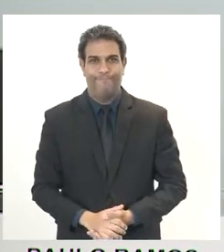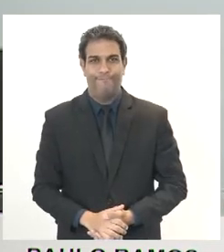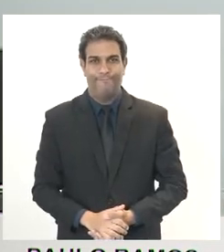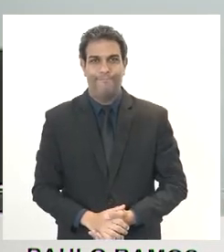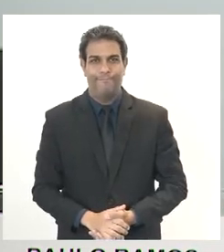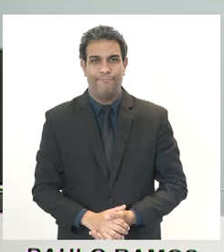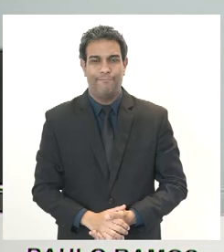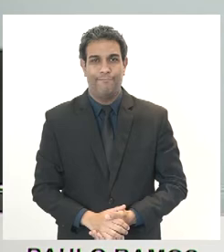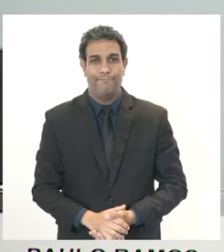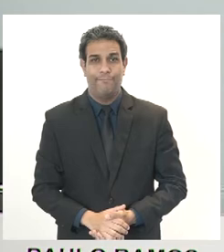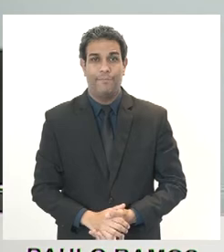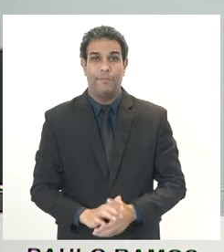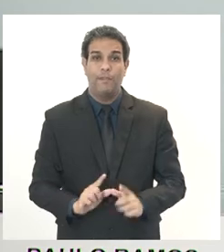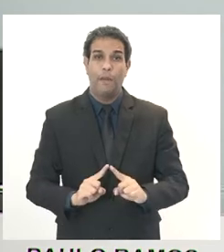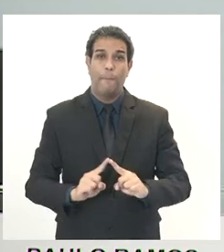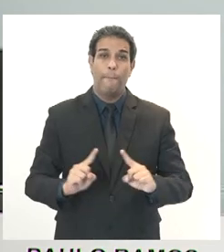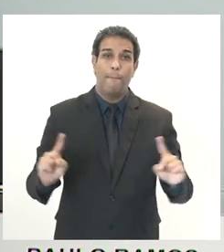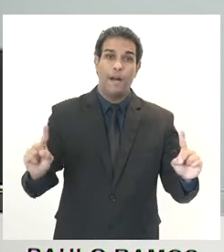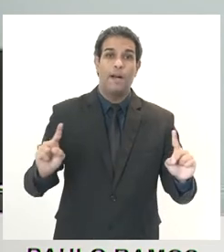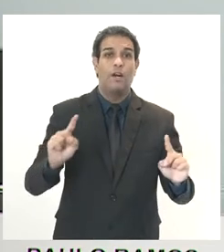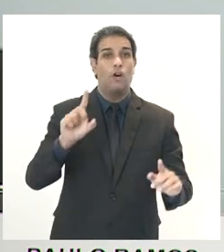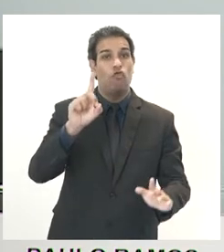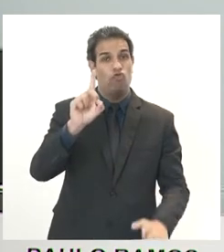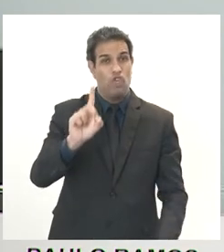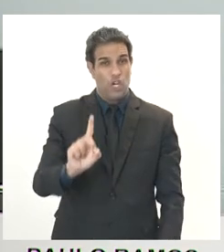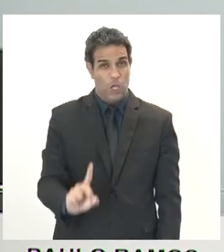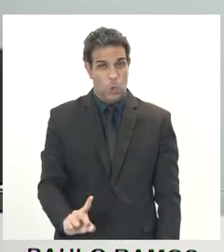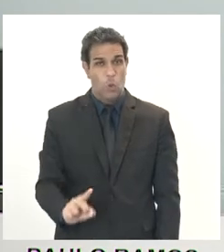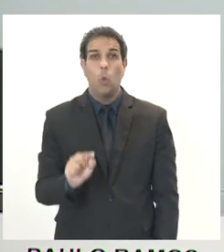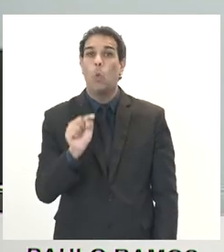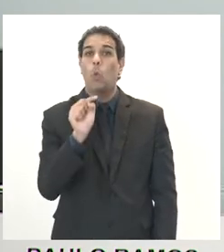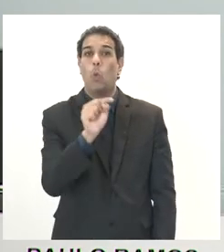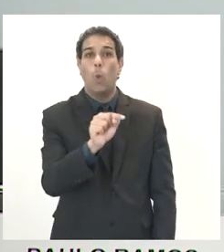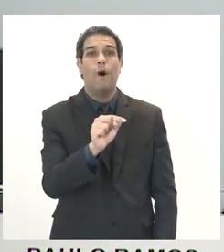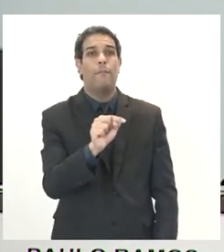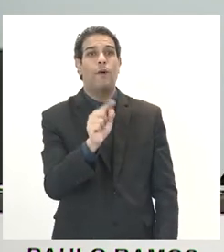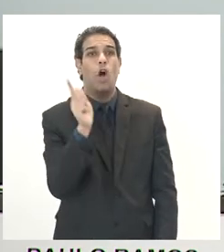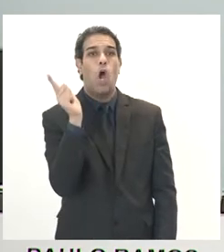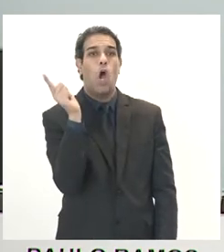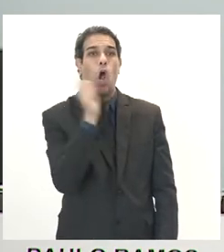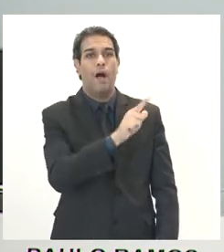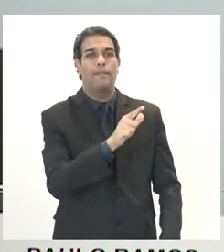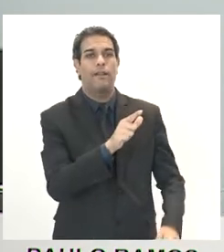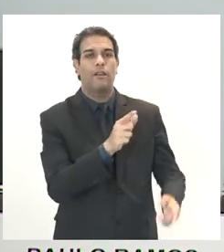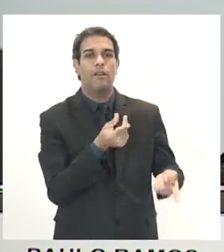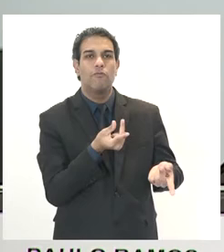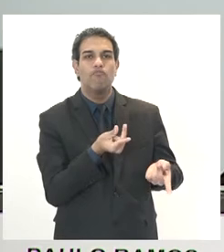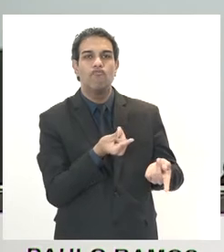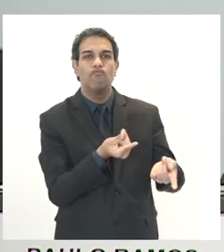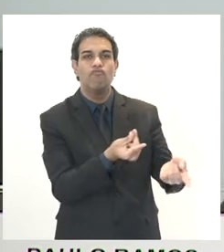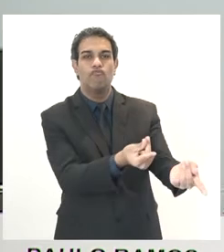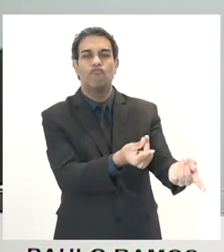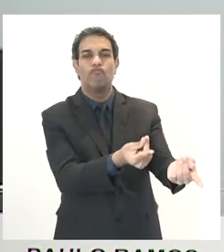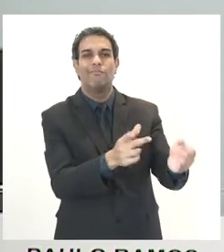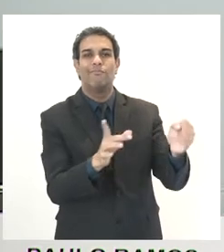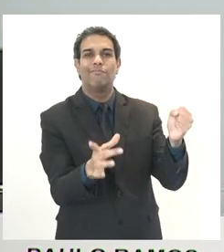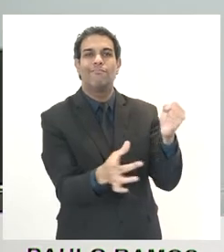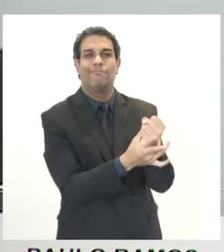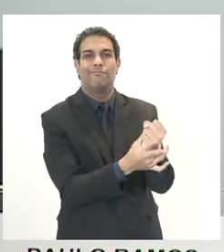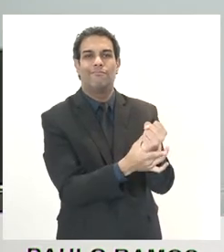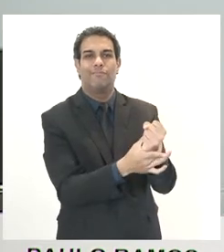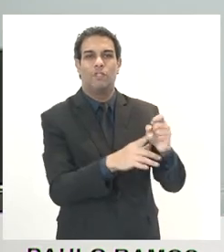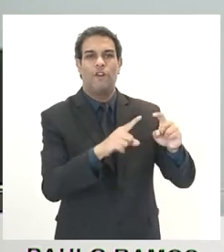Mas os demais direitos, especialmente a estabilidade, deferem ao